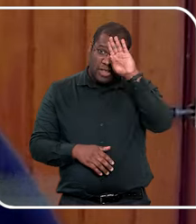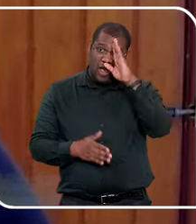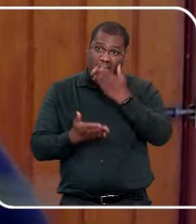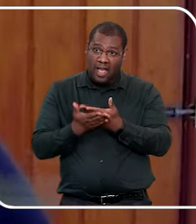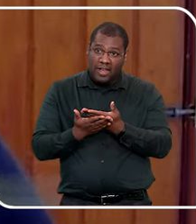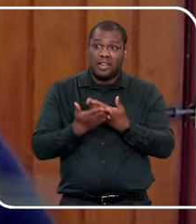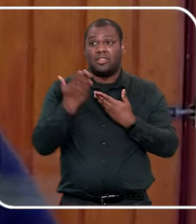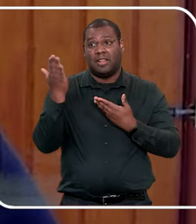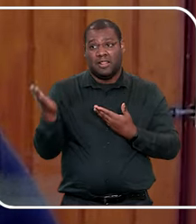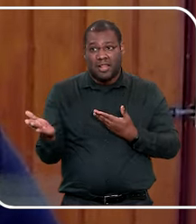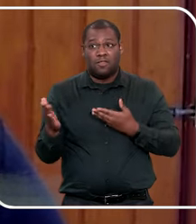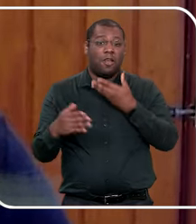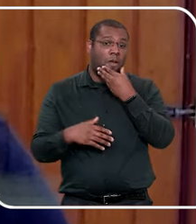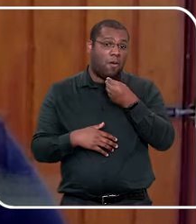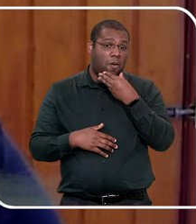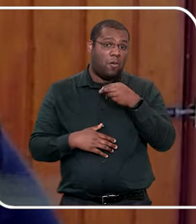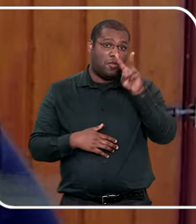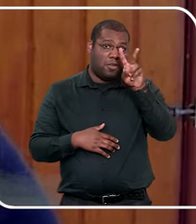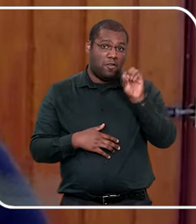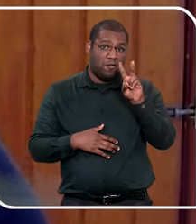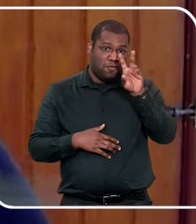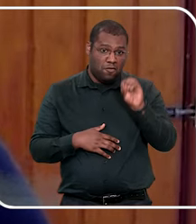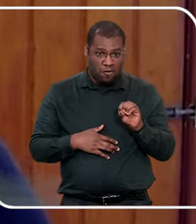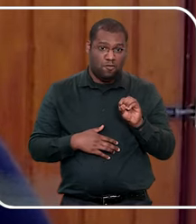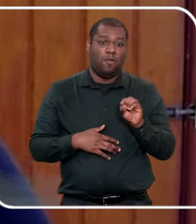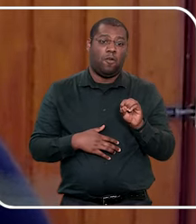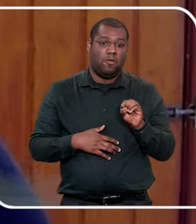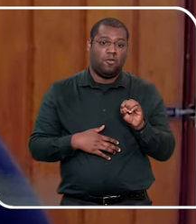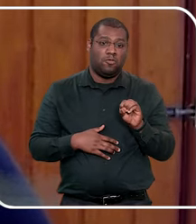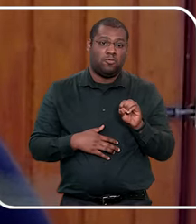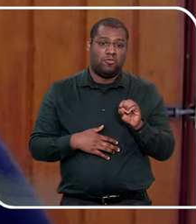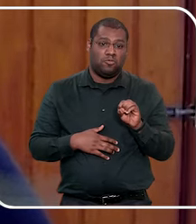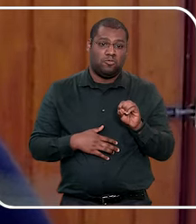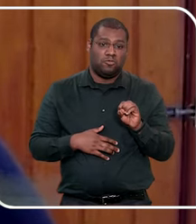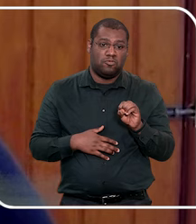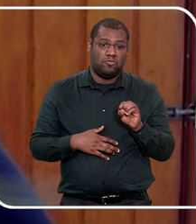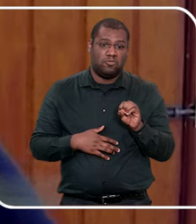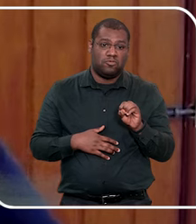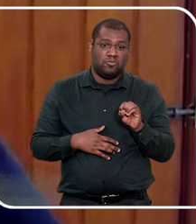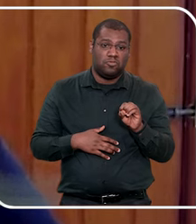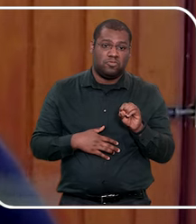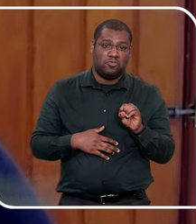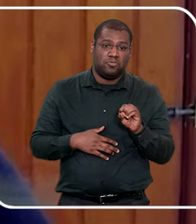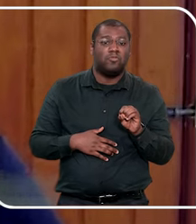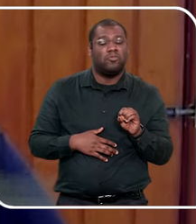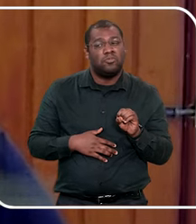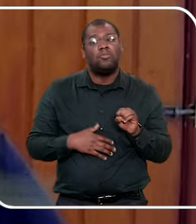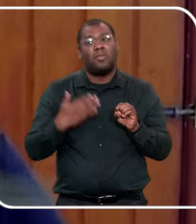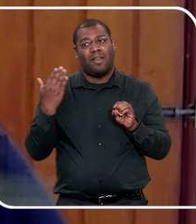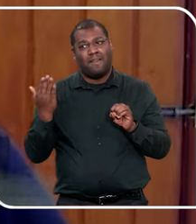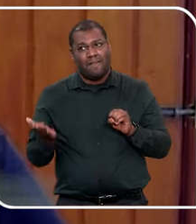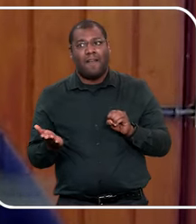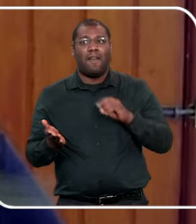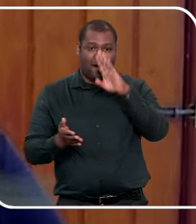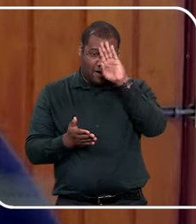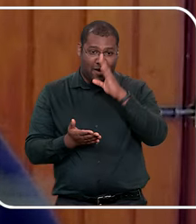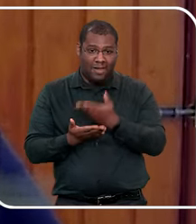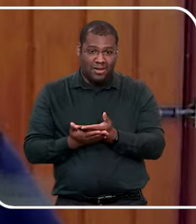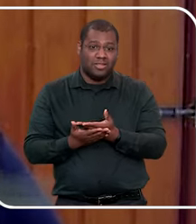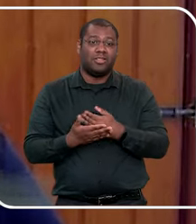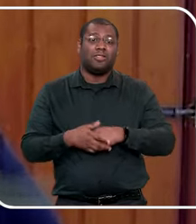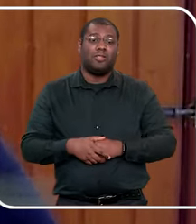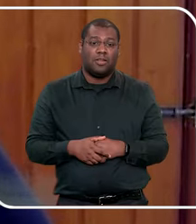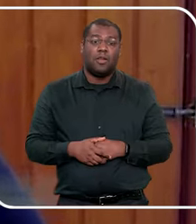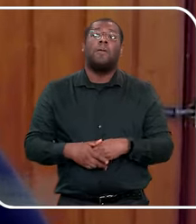porque ele não abusou de você, então, se ele não abusou, ele não é abusador, sabe? Não tem resposta, Vanessa, é em quem não confiar,